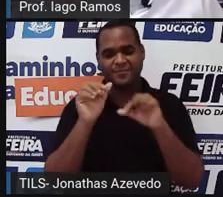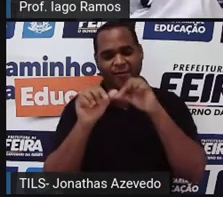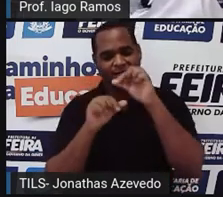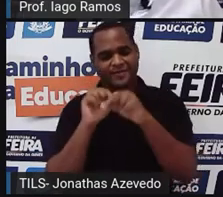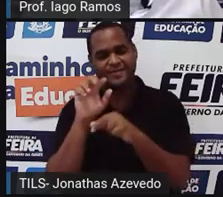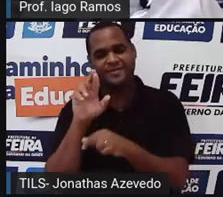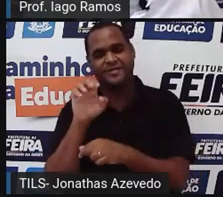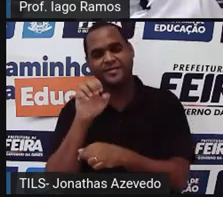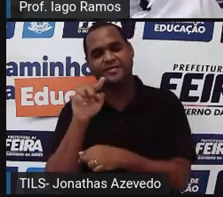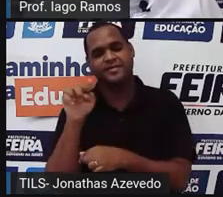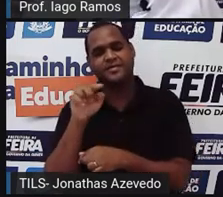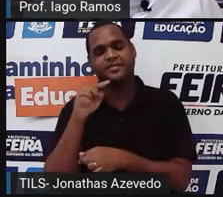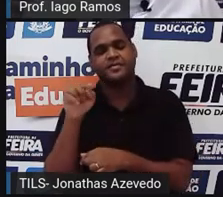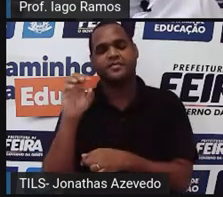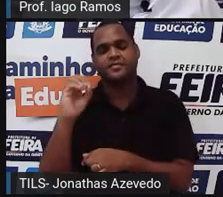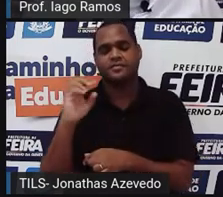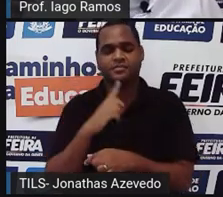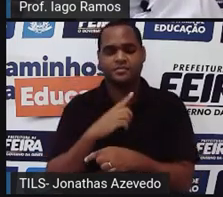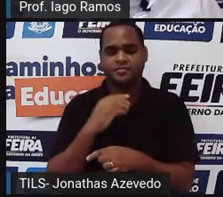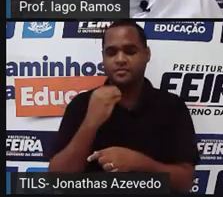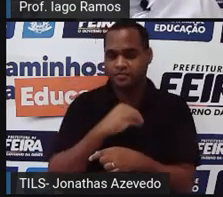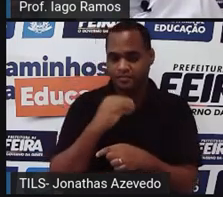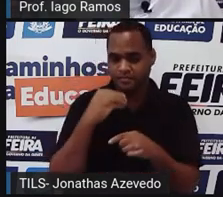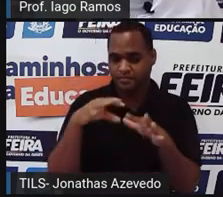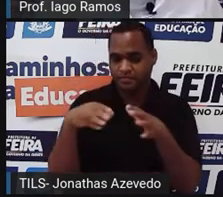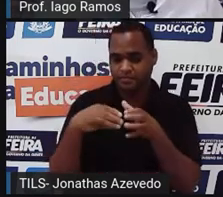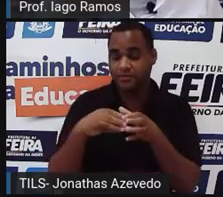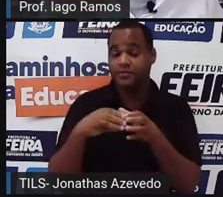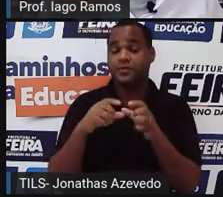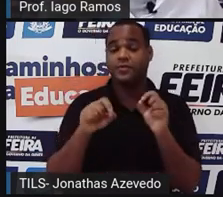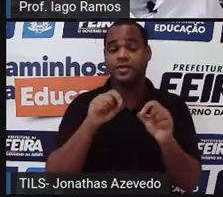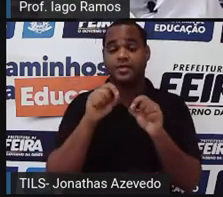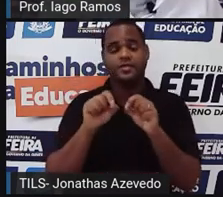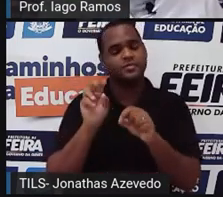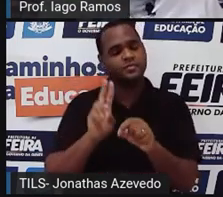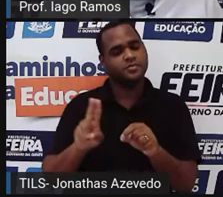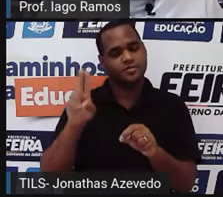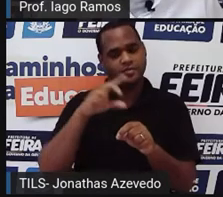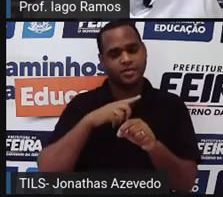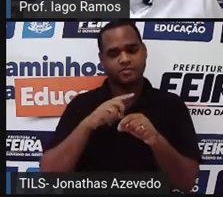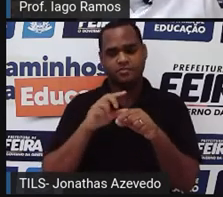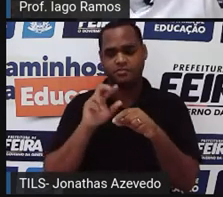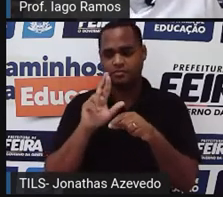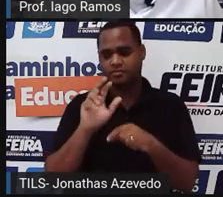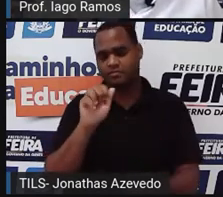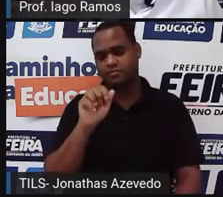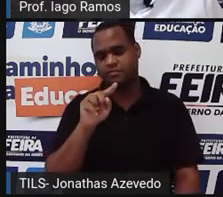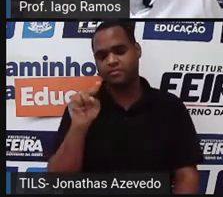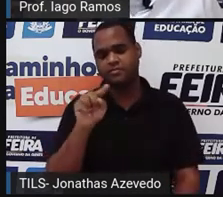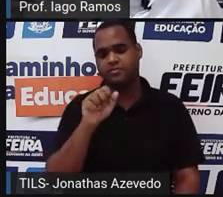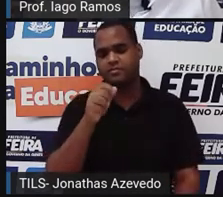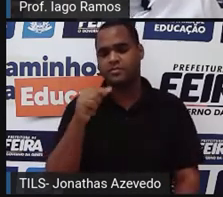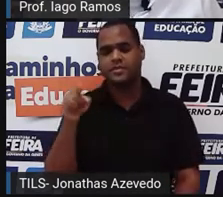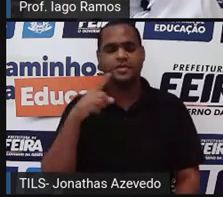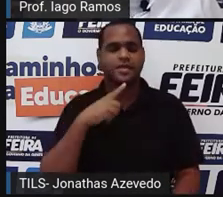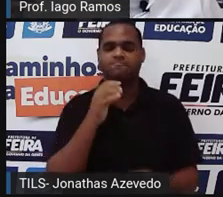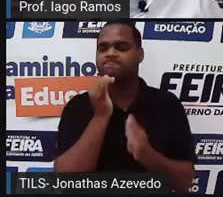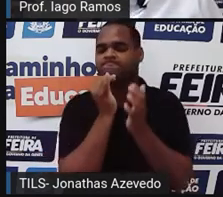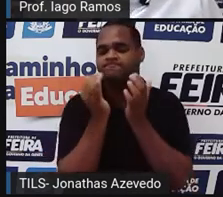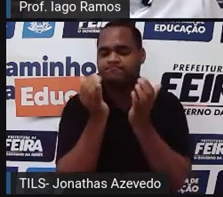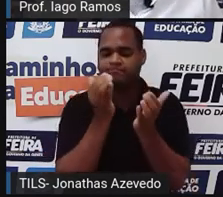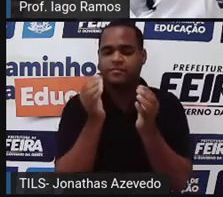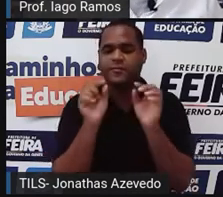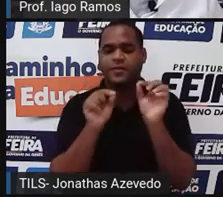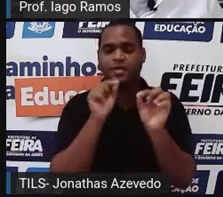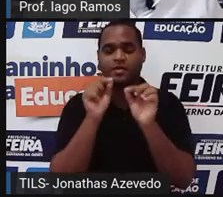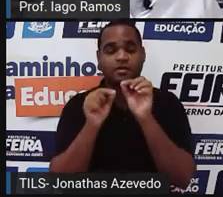o aproveitamento daquele time, a gente está usando uma razão, que é fazer uma comparação